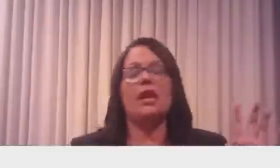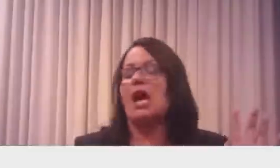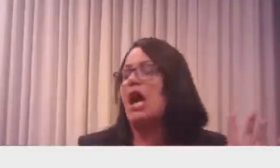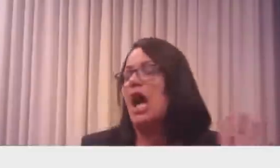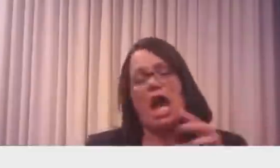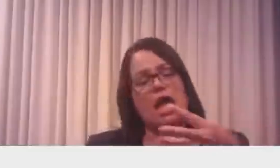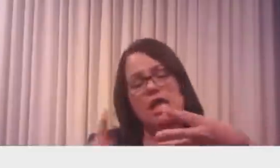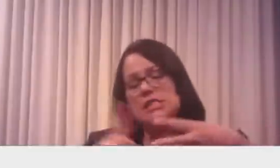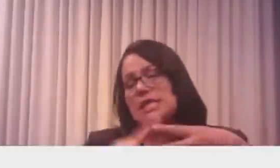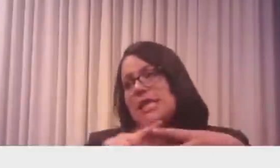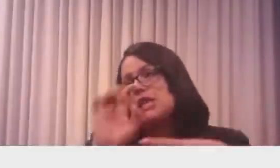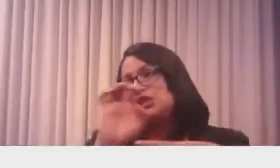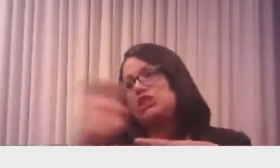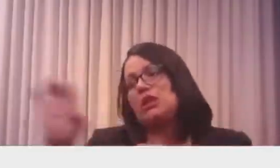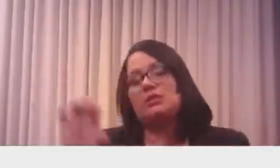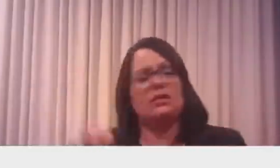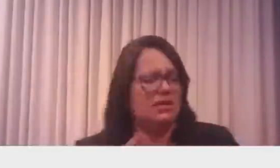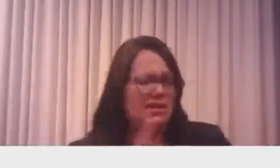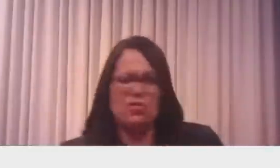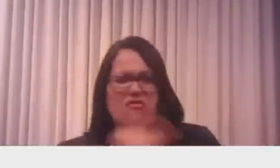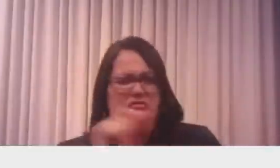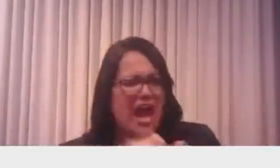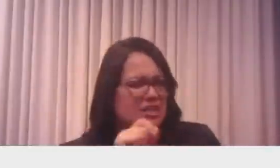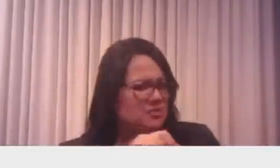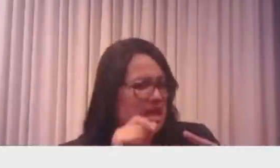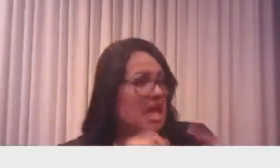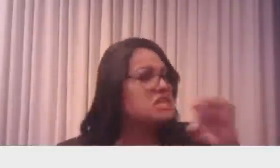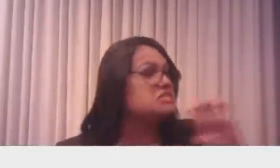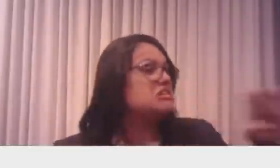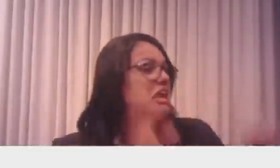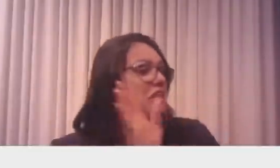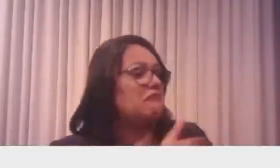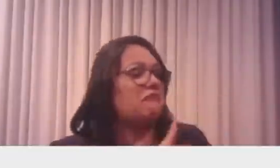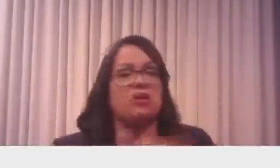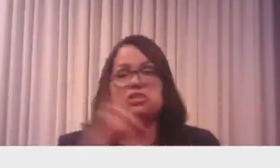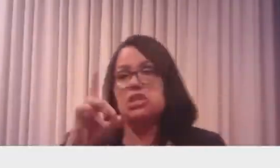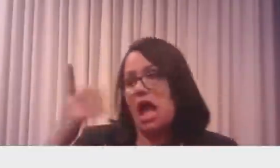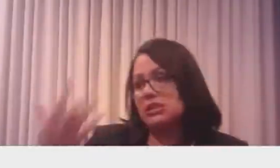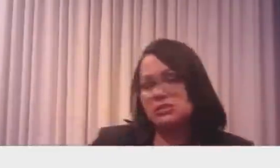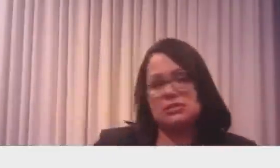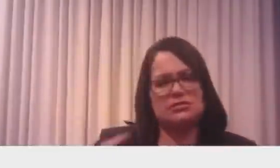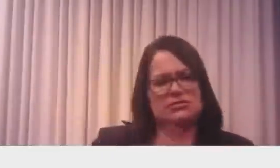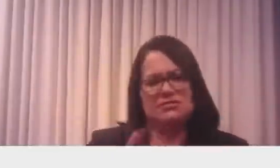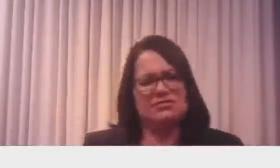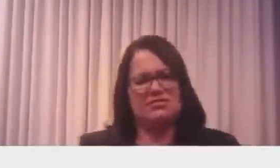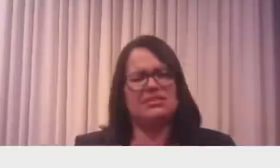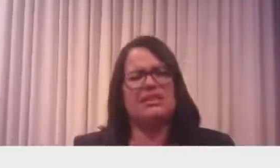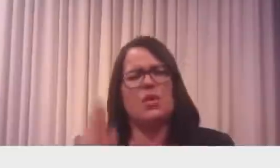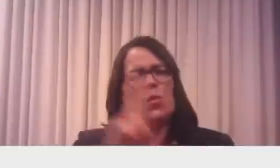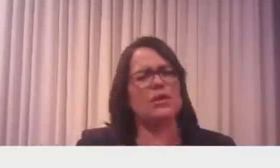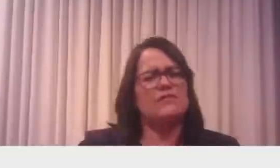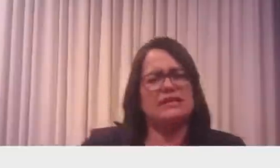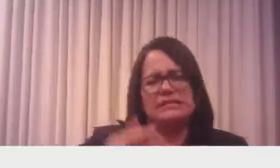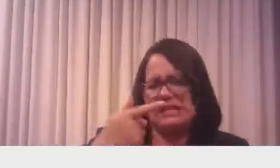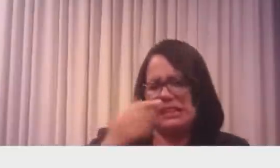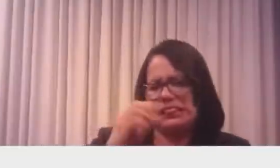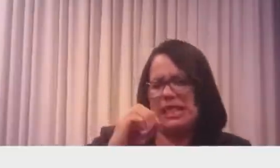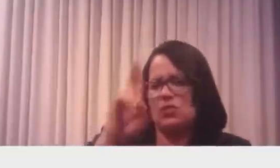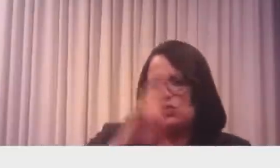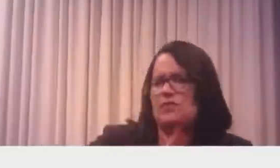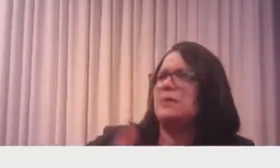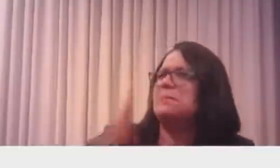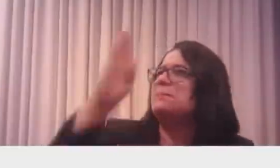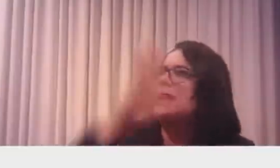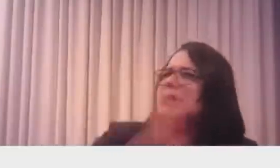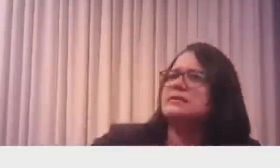para escolher ou não escolher. A gente foi em torno de quase 70 universidades do Brasil e eu acho que tem